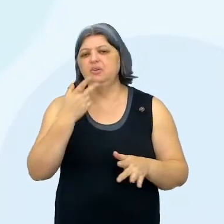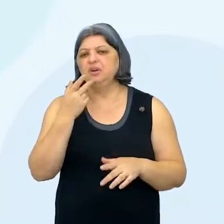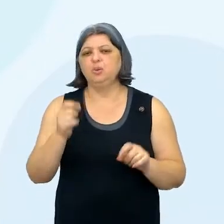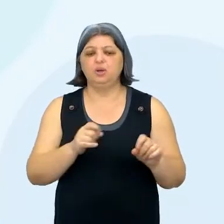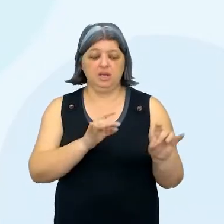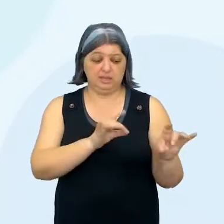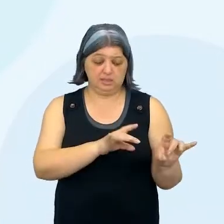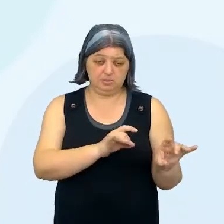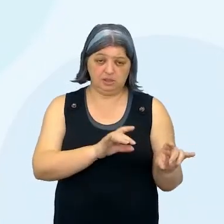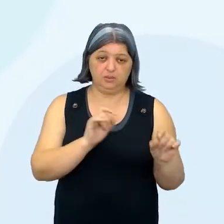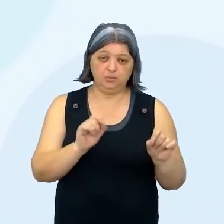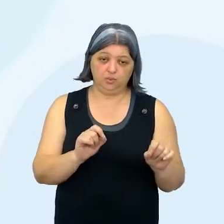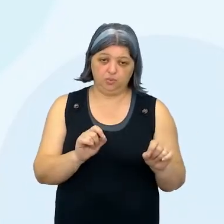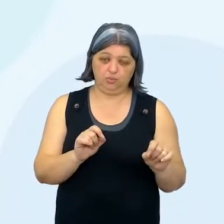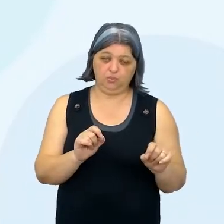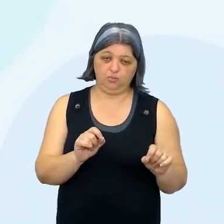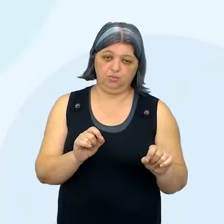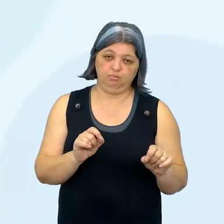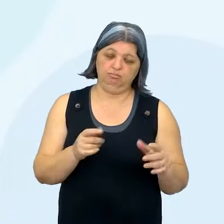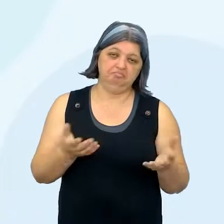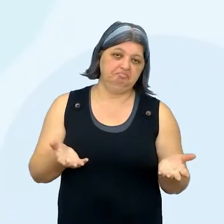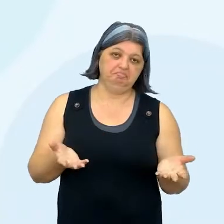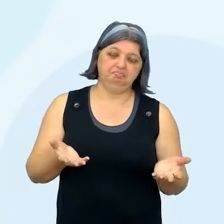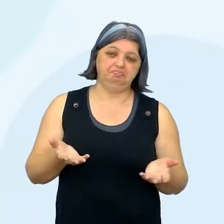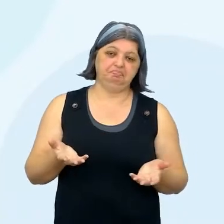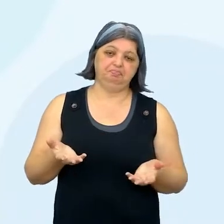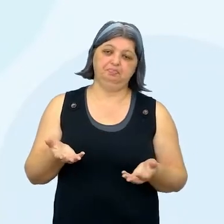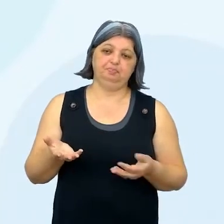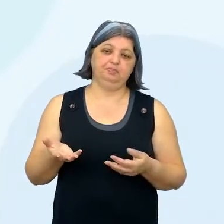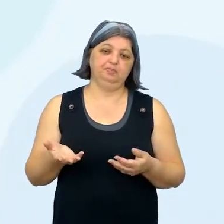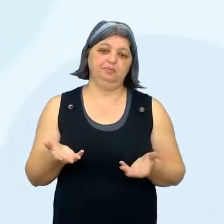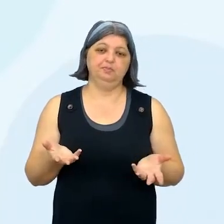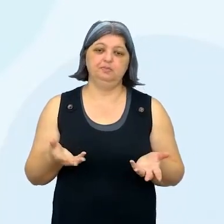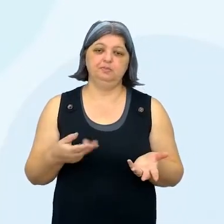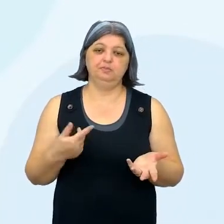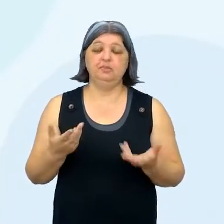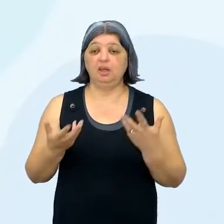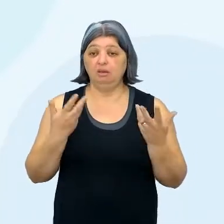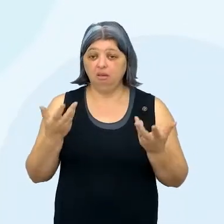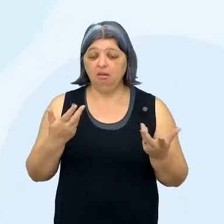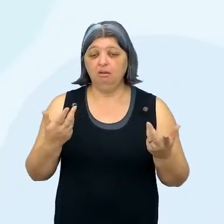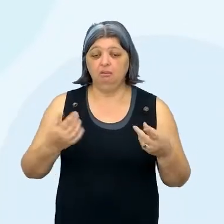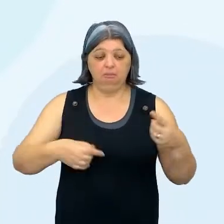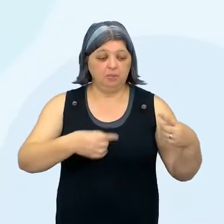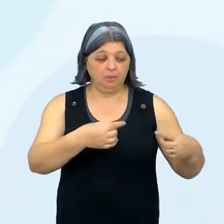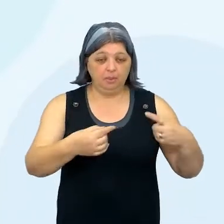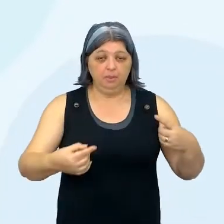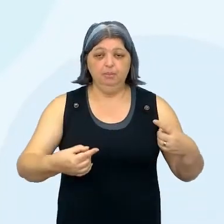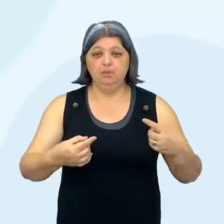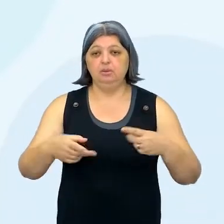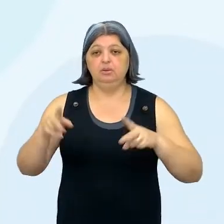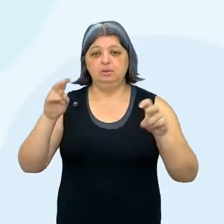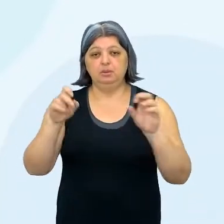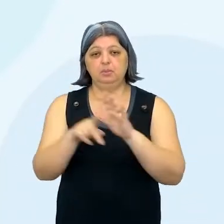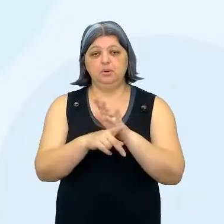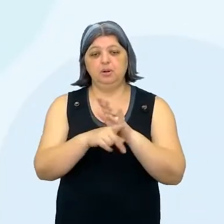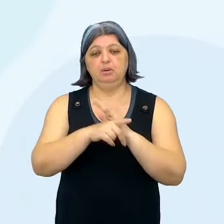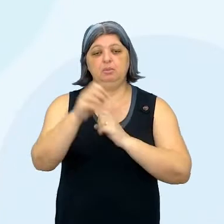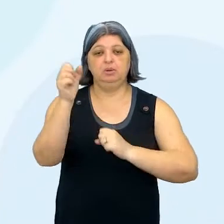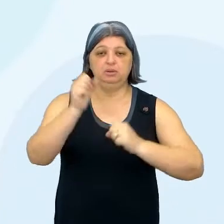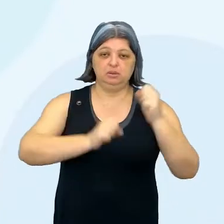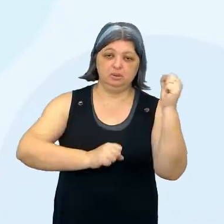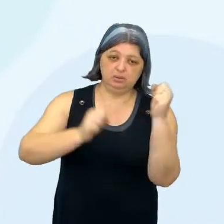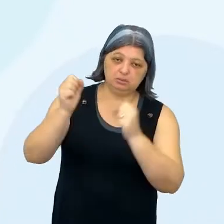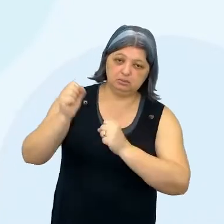especificamente sobre, sei lá, eu quero discutir sobre a questão da industrialização com